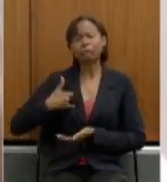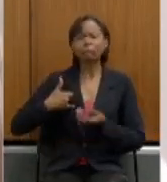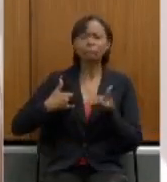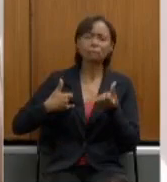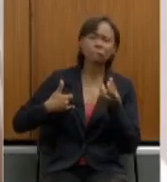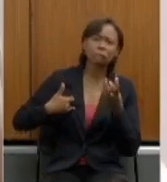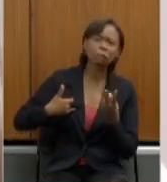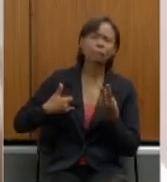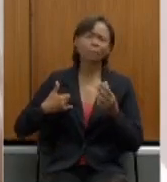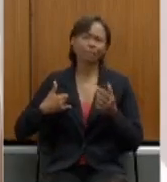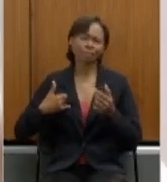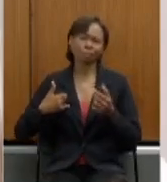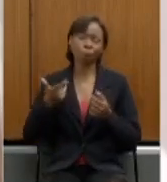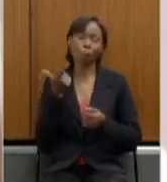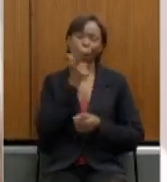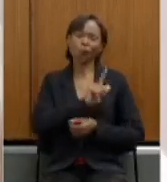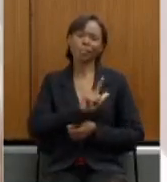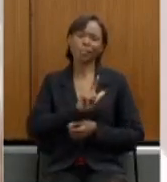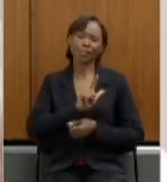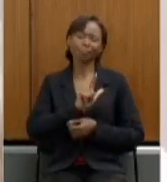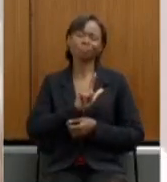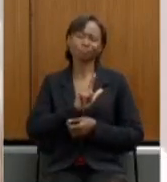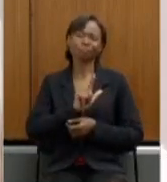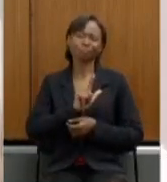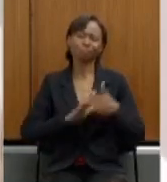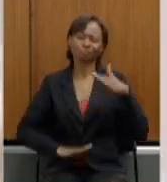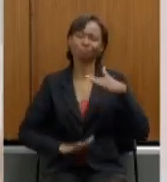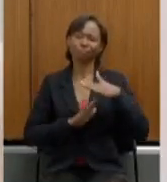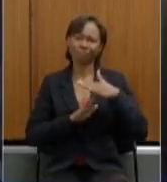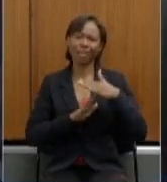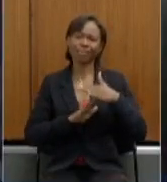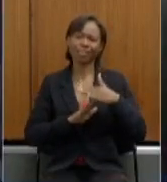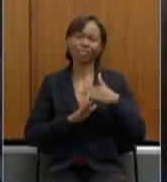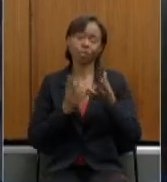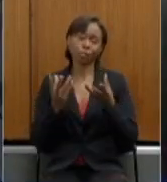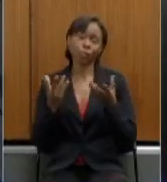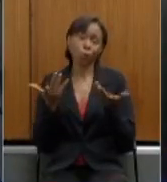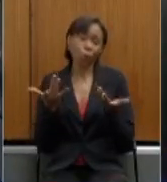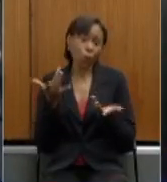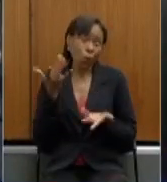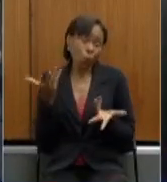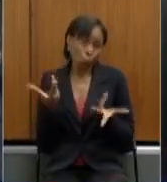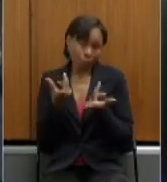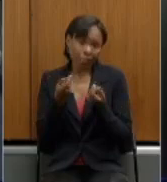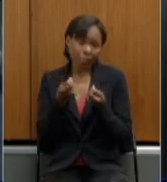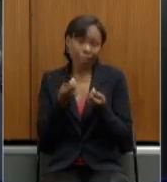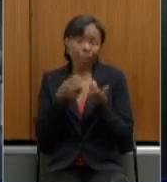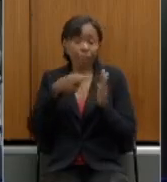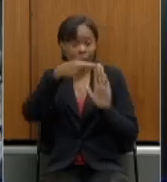integralidade e paridade. Lembrando que esses requisitos já estou terminando,